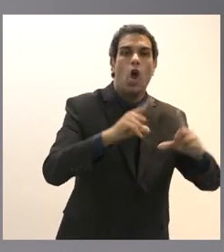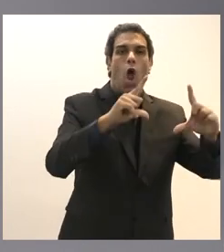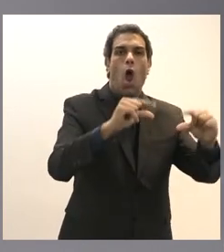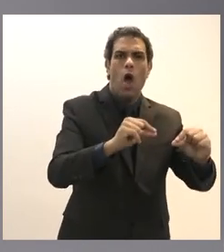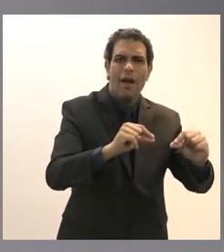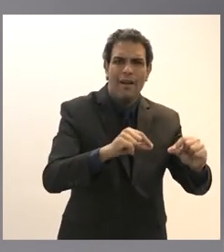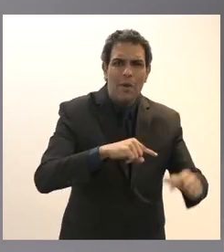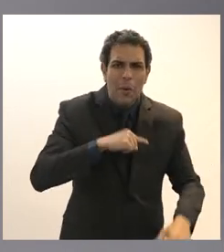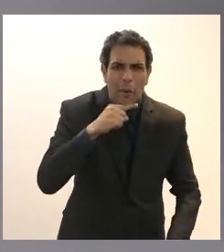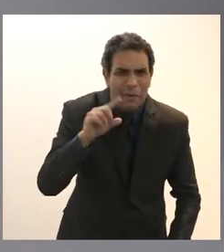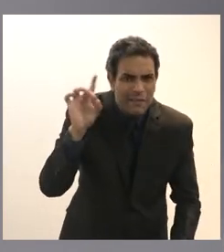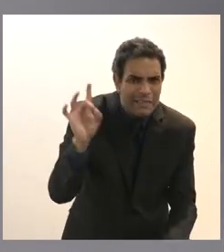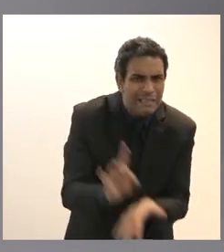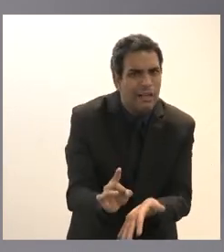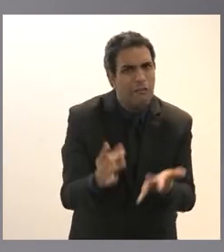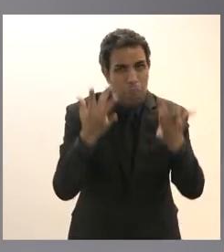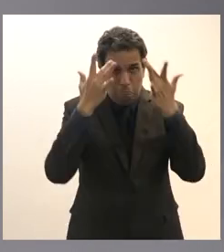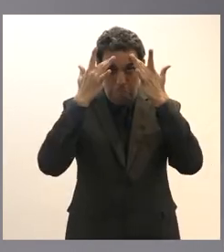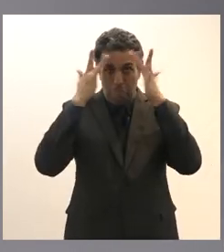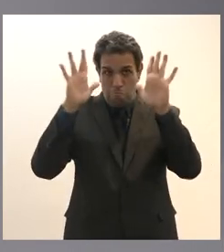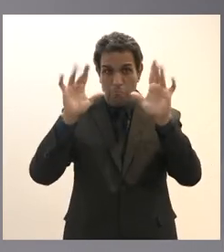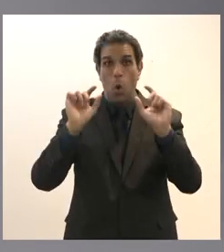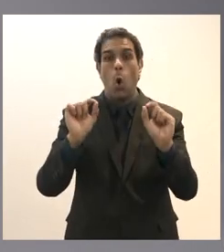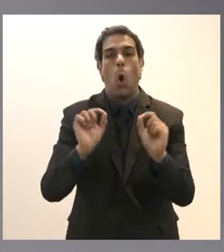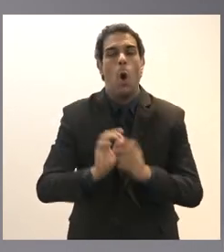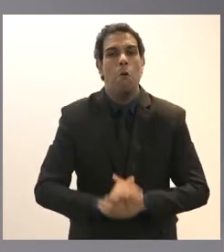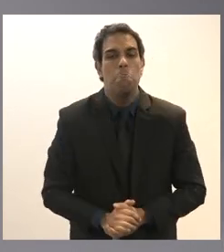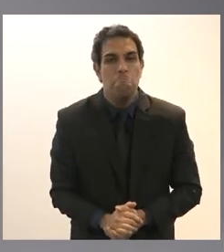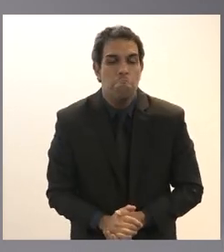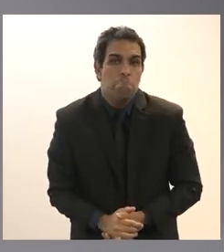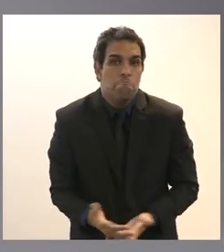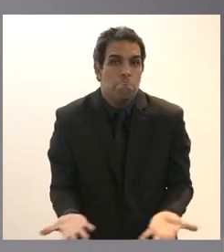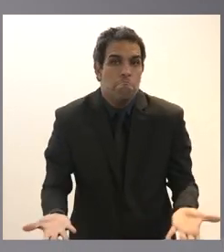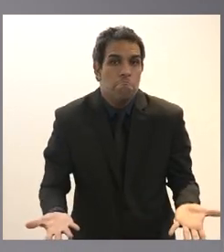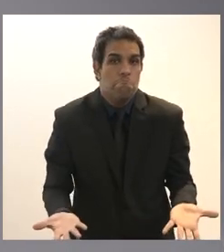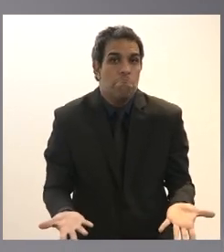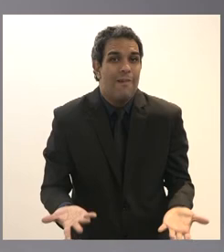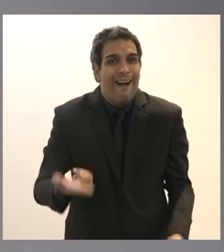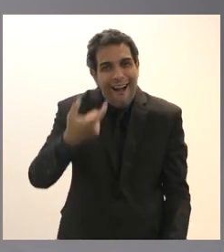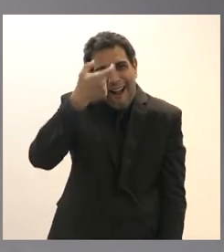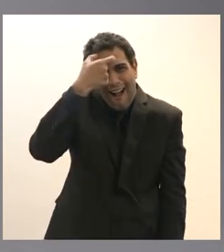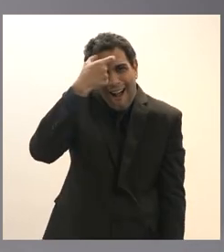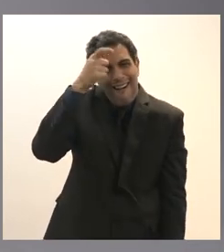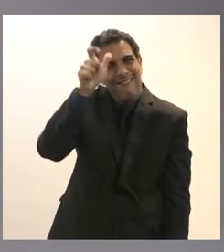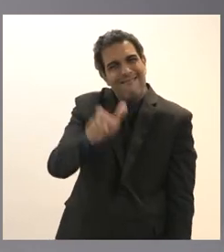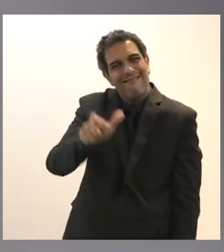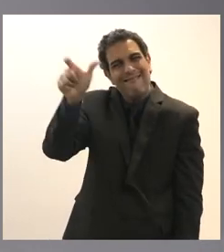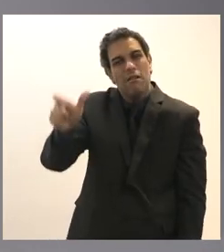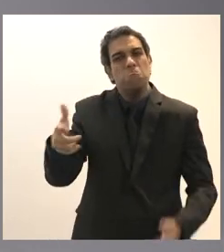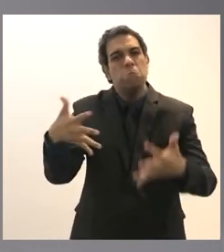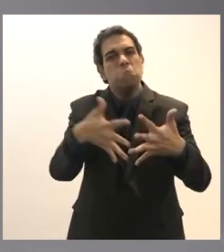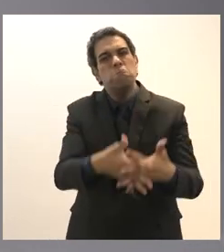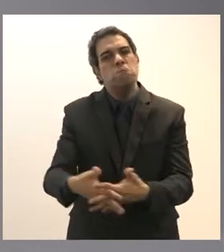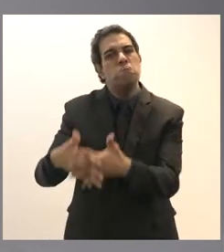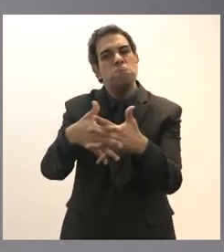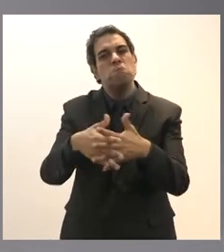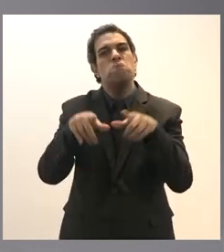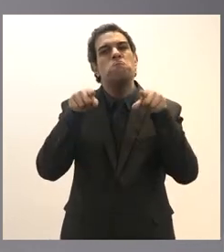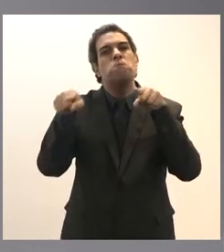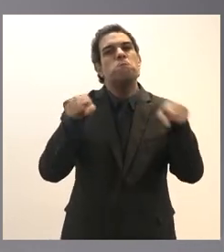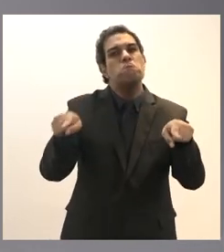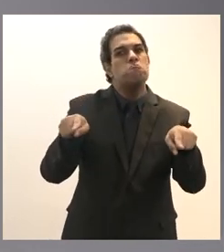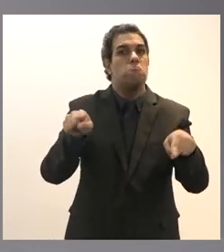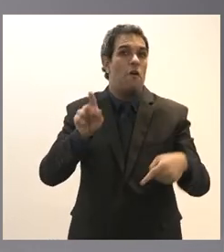aconteceu eu não sei o que se passa pela cabeça dos caminhoneiros especialmente aqueles que